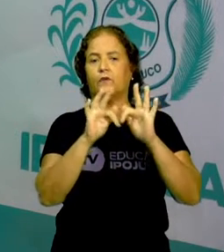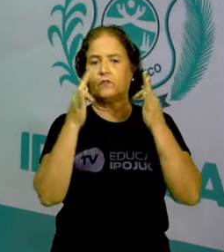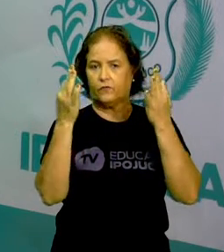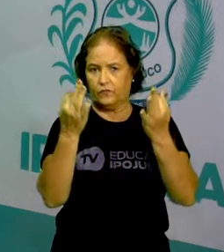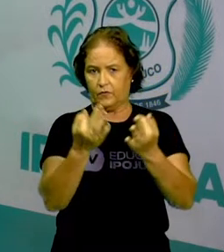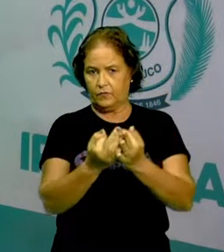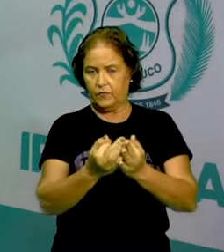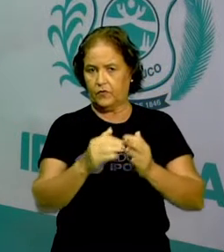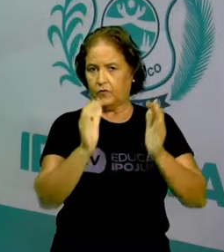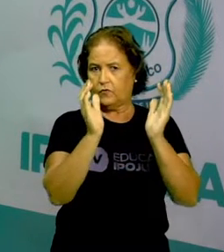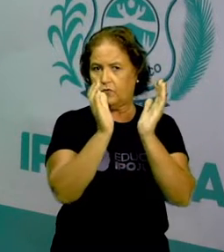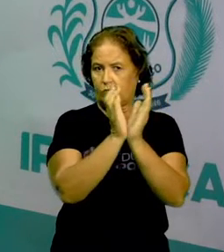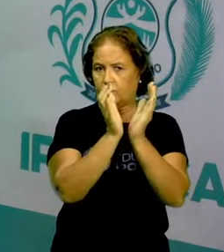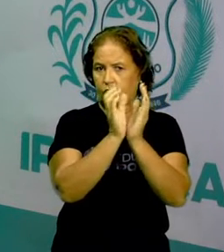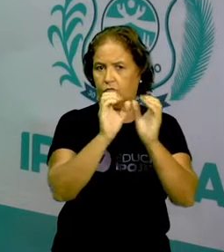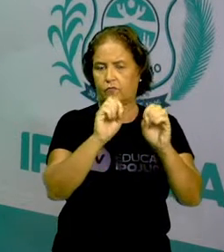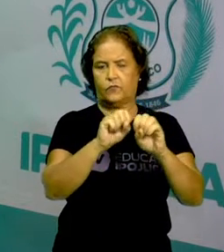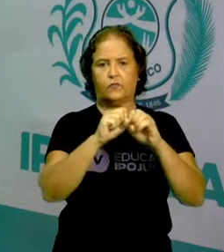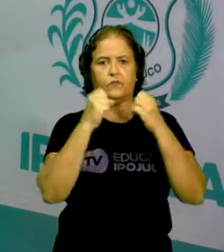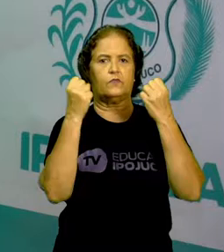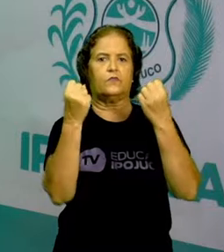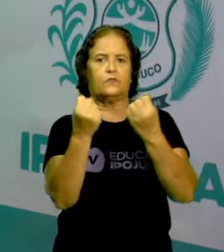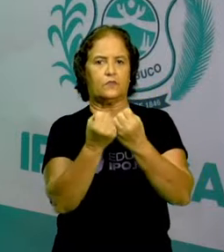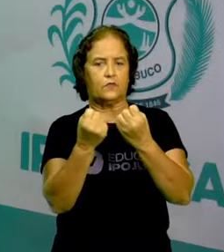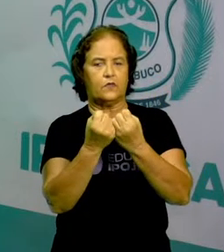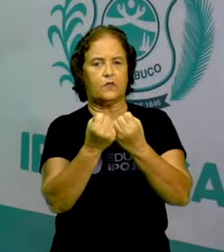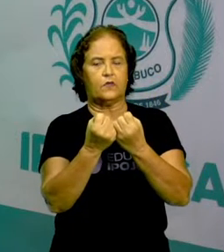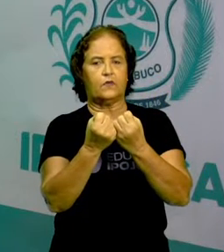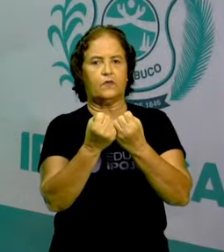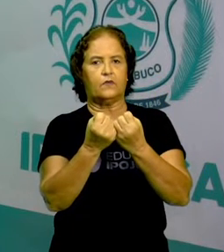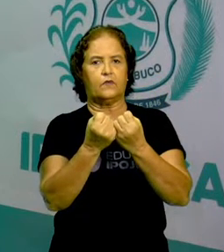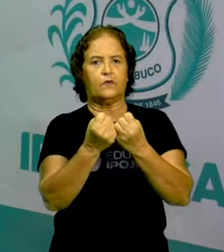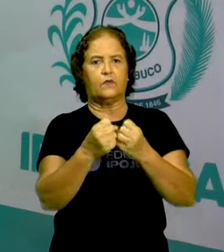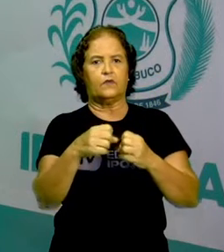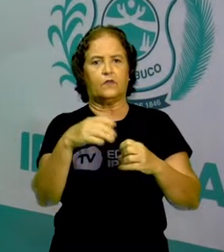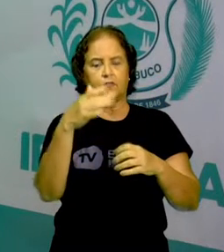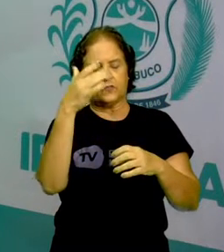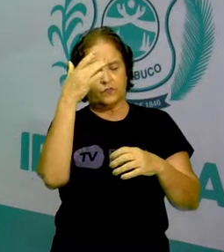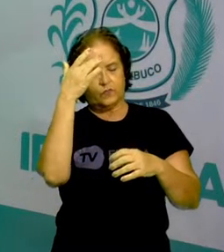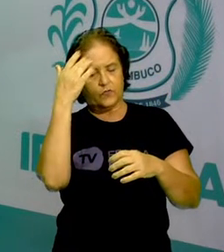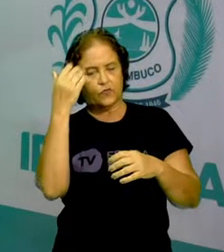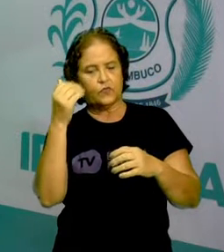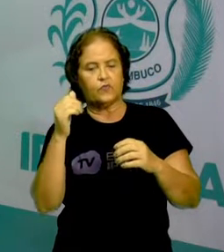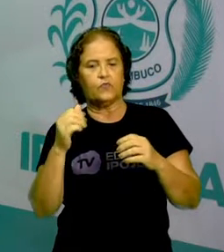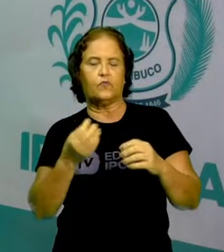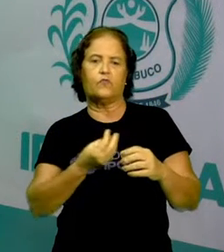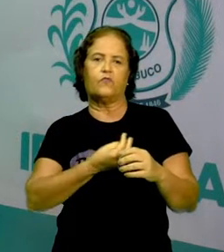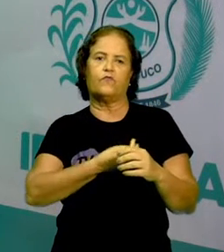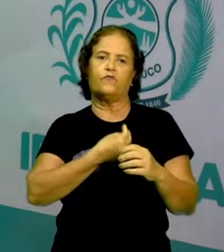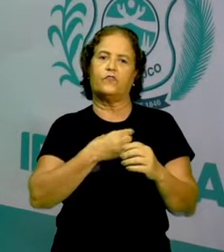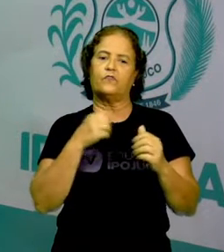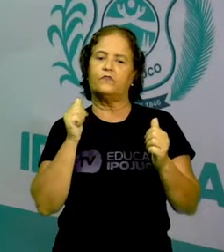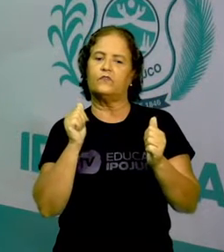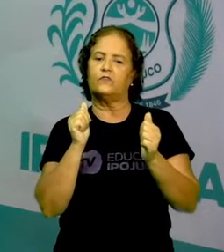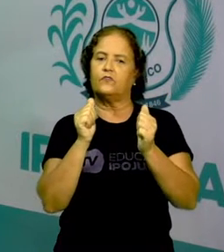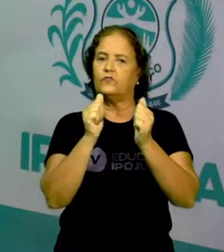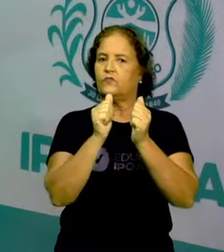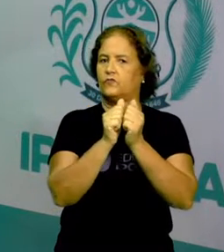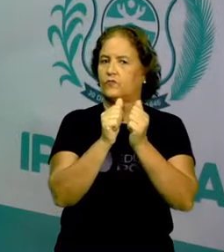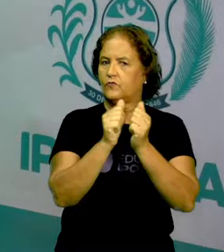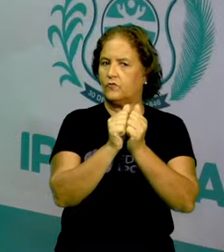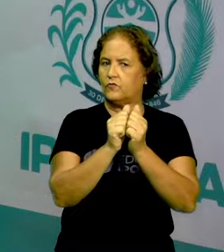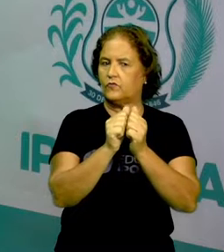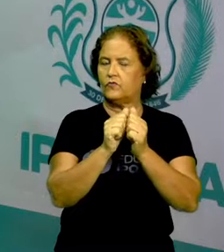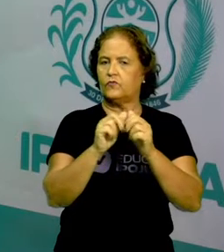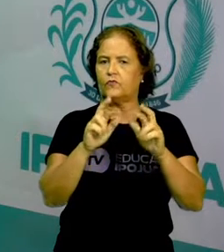um grupo social em que as pessoas moram juntas, se reúnem,